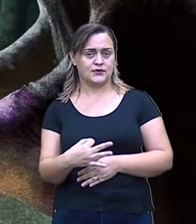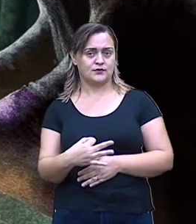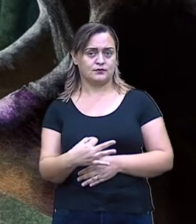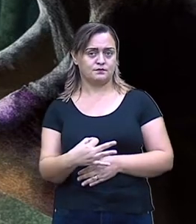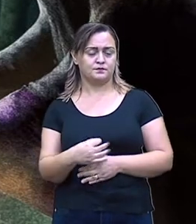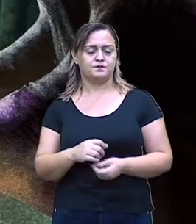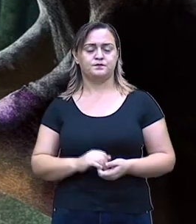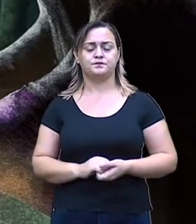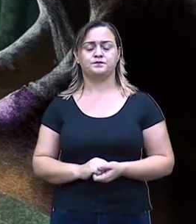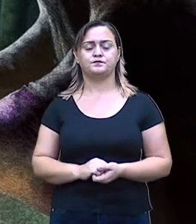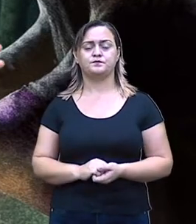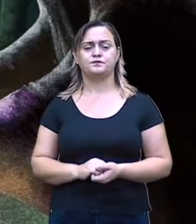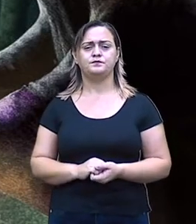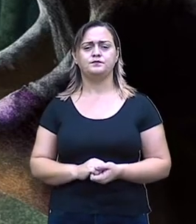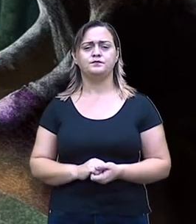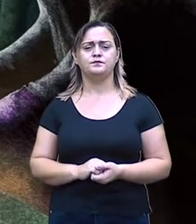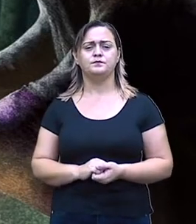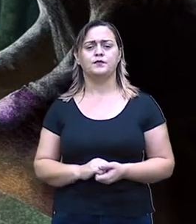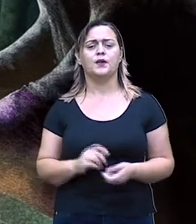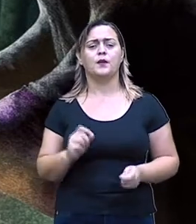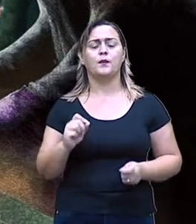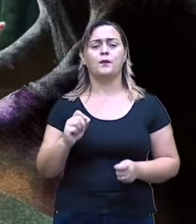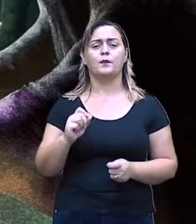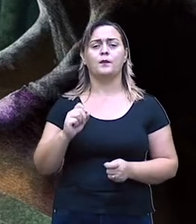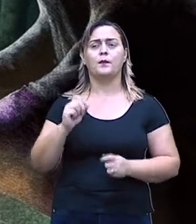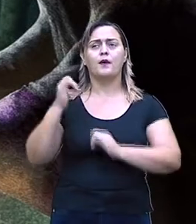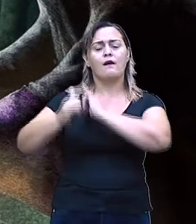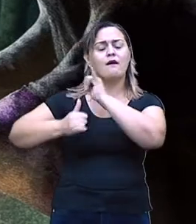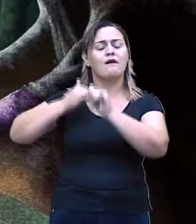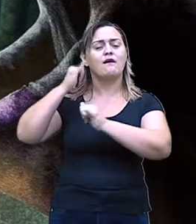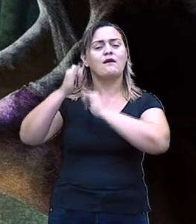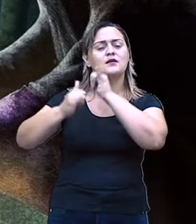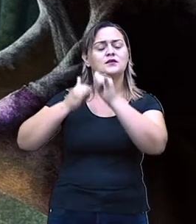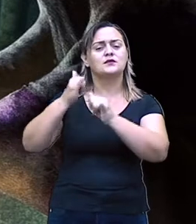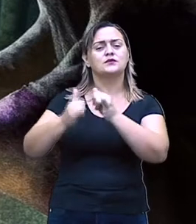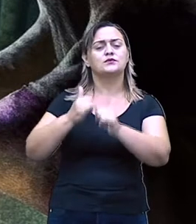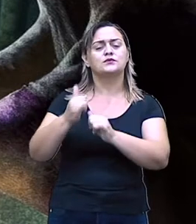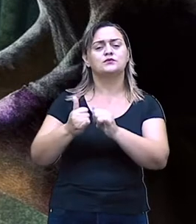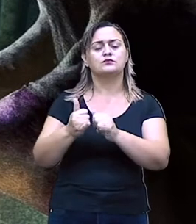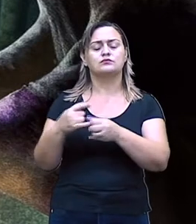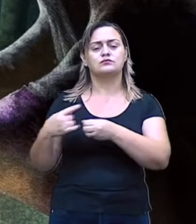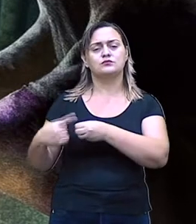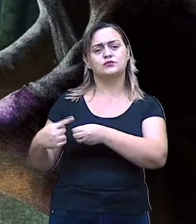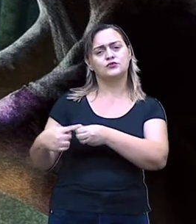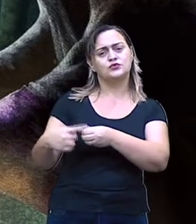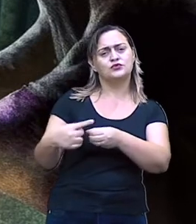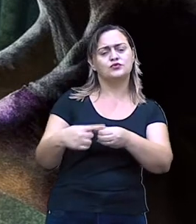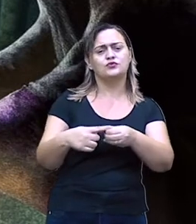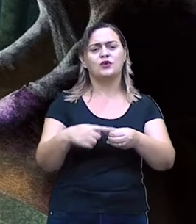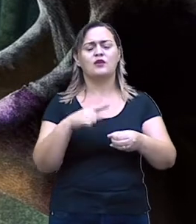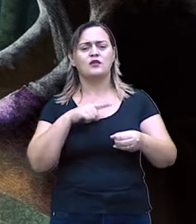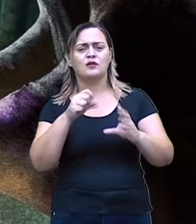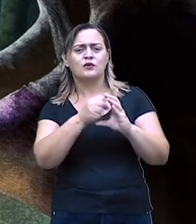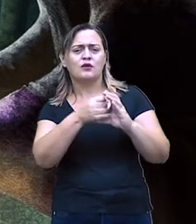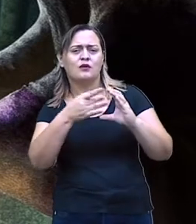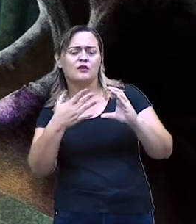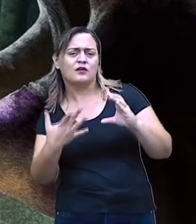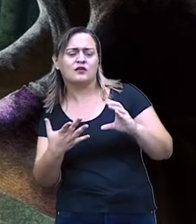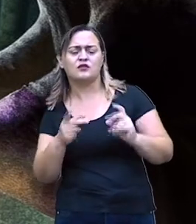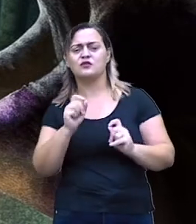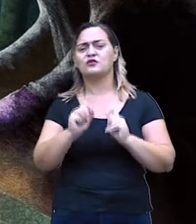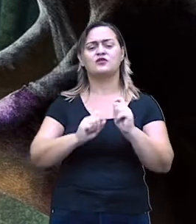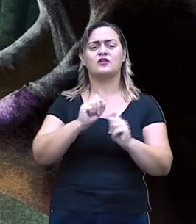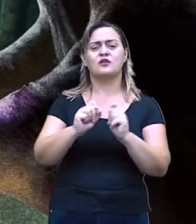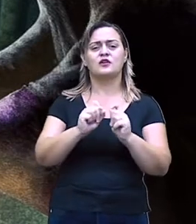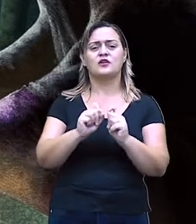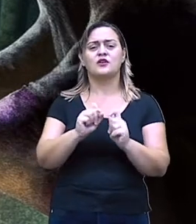modernos. Por norma, as lendas urbanas têm uma característica sensacionalista, né? Com a